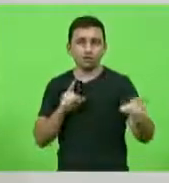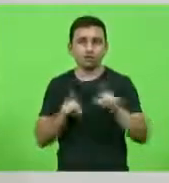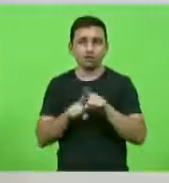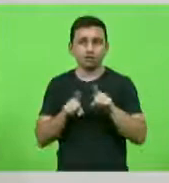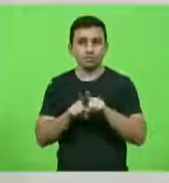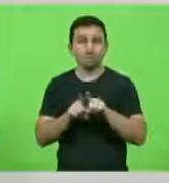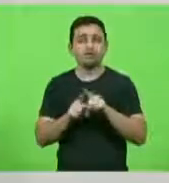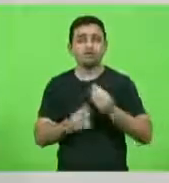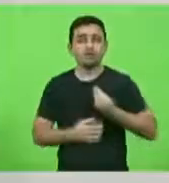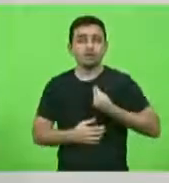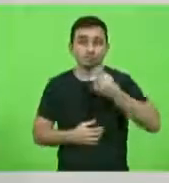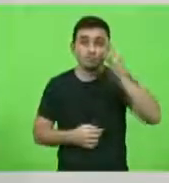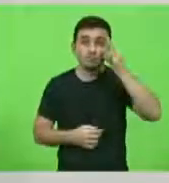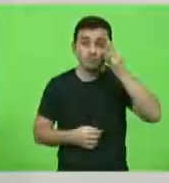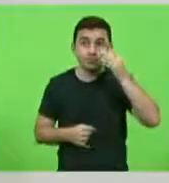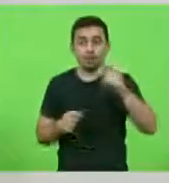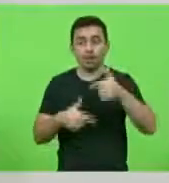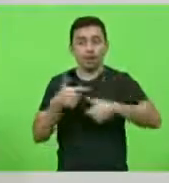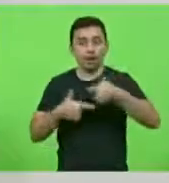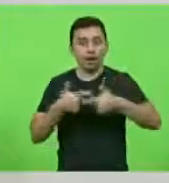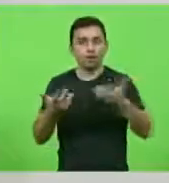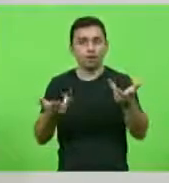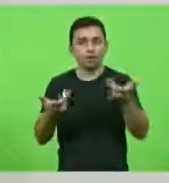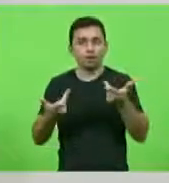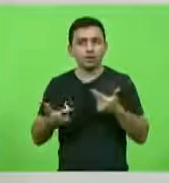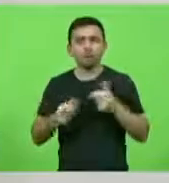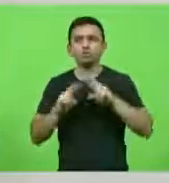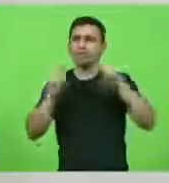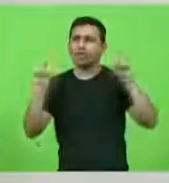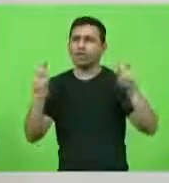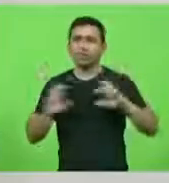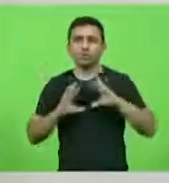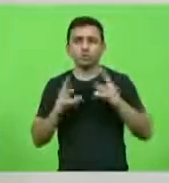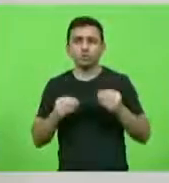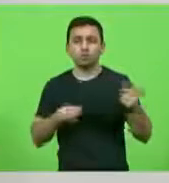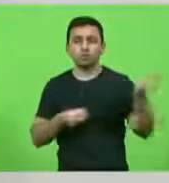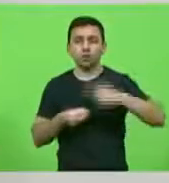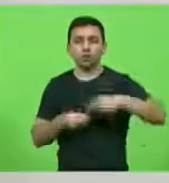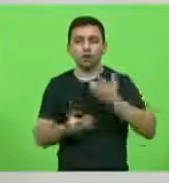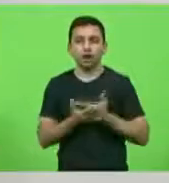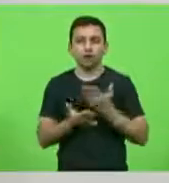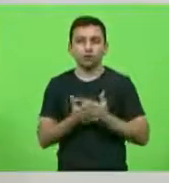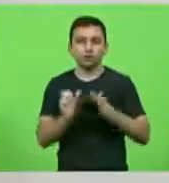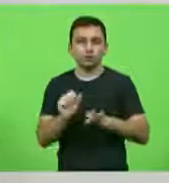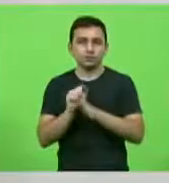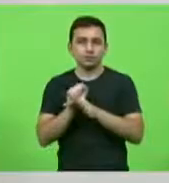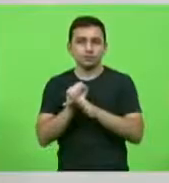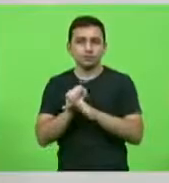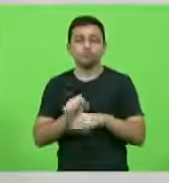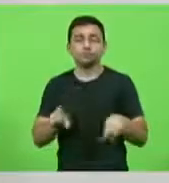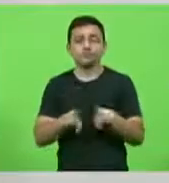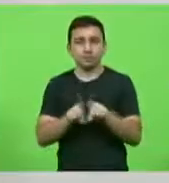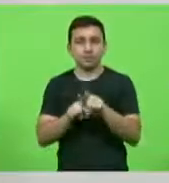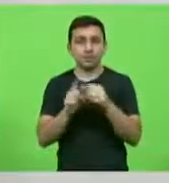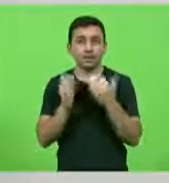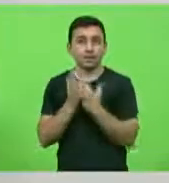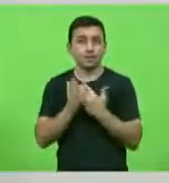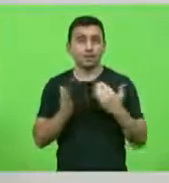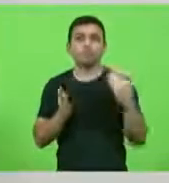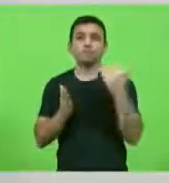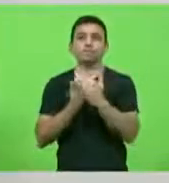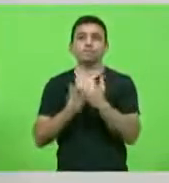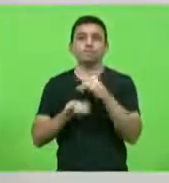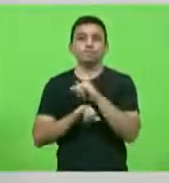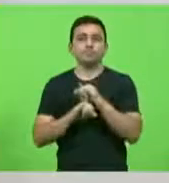trabalho, enfim, discutir todo o tema do Volta às Aulas Seguro. E, além disso, informar a todos